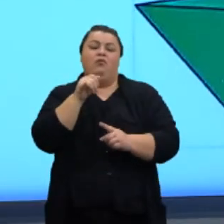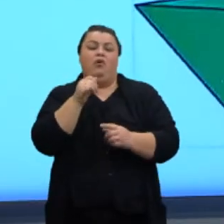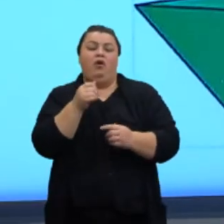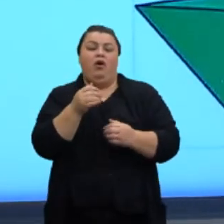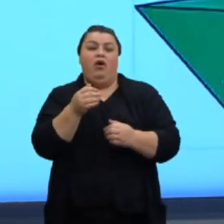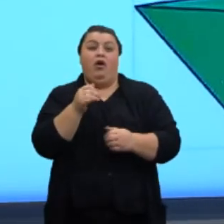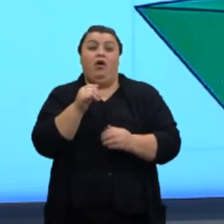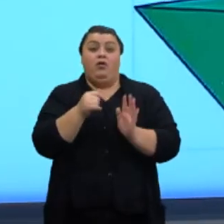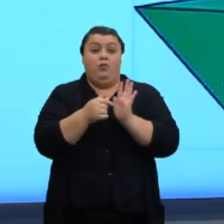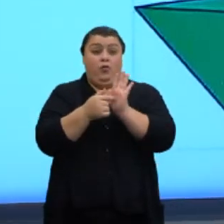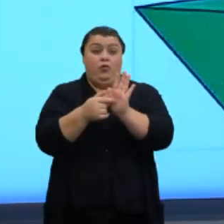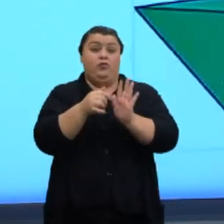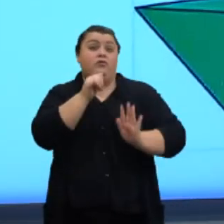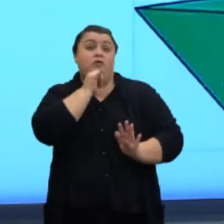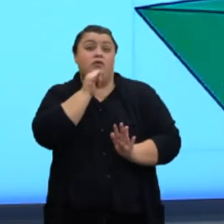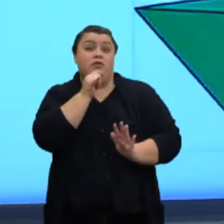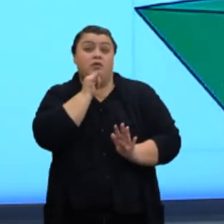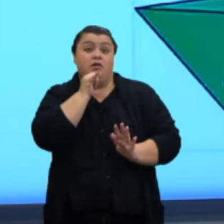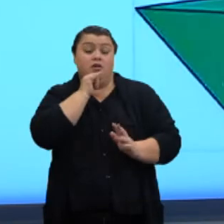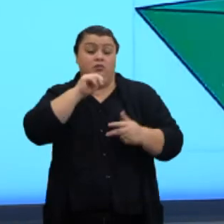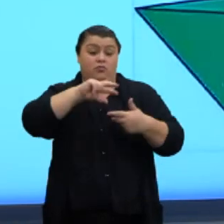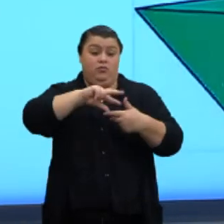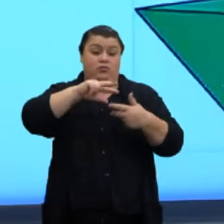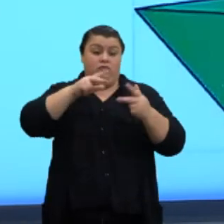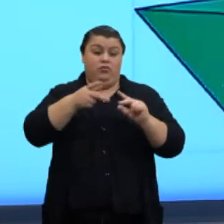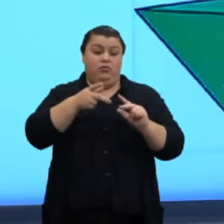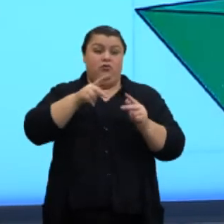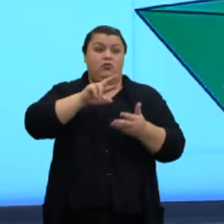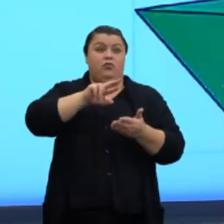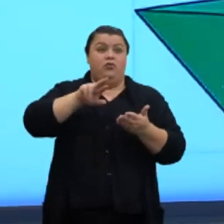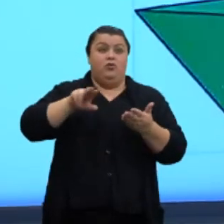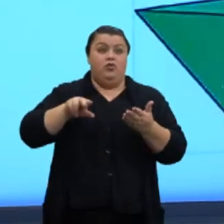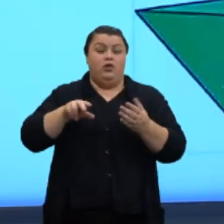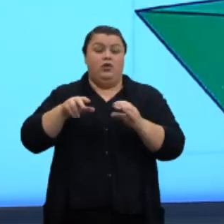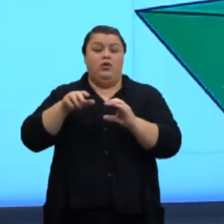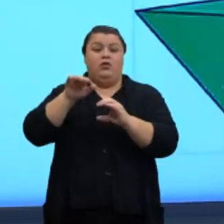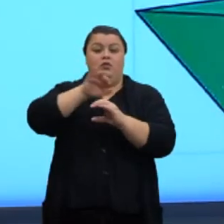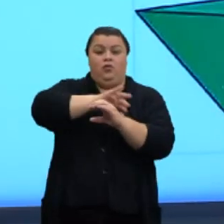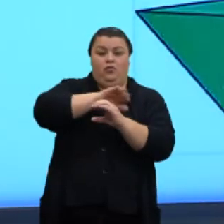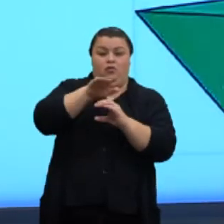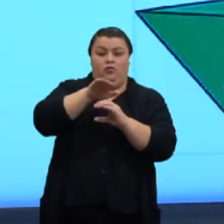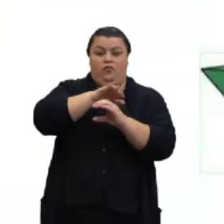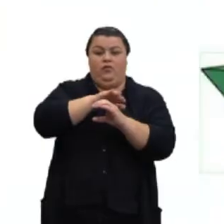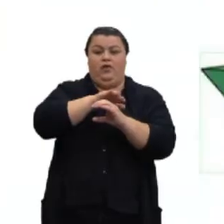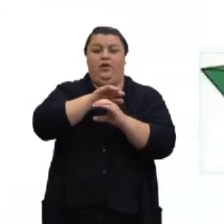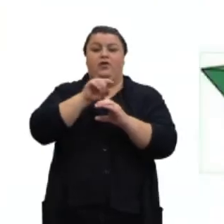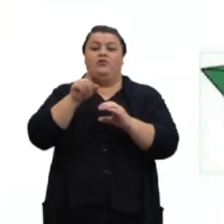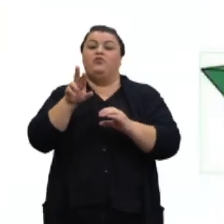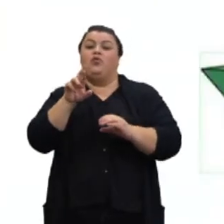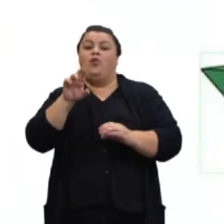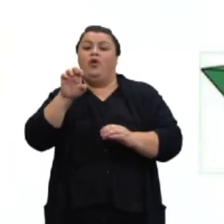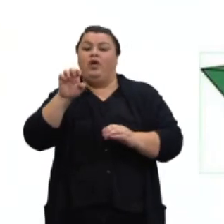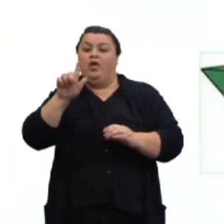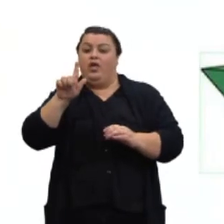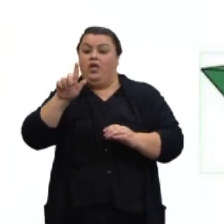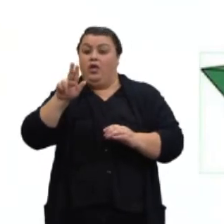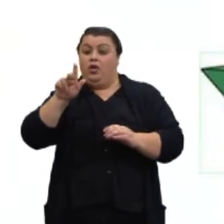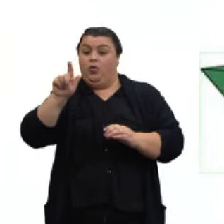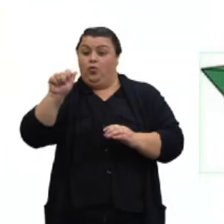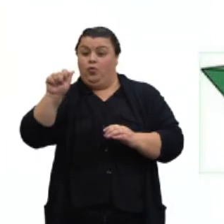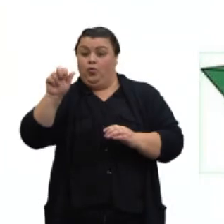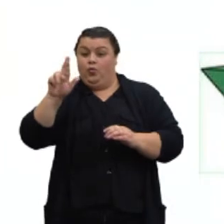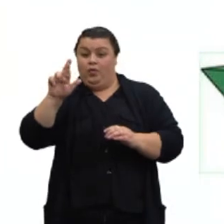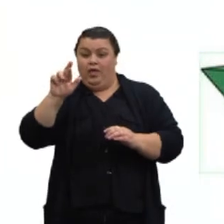de poliedro convexo irregular. Que são esses corpos